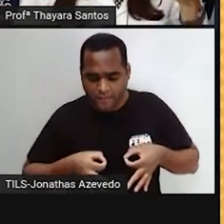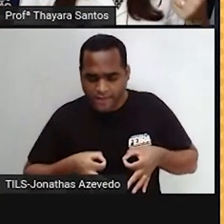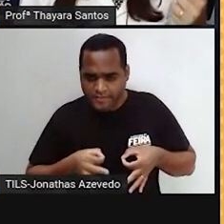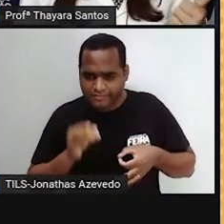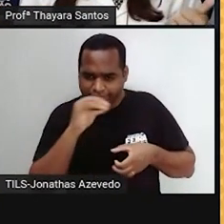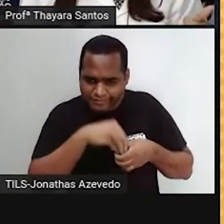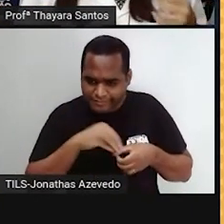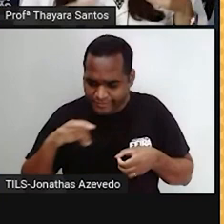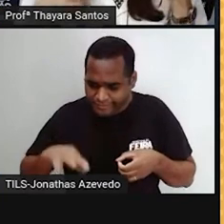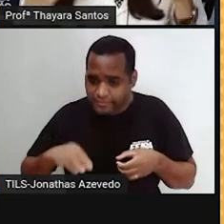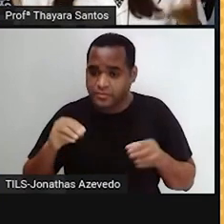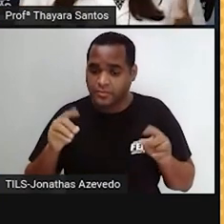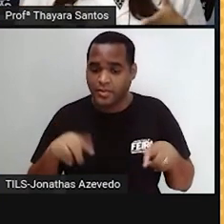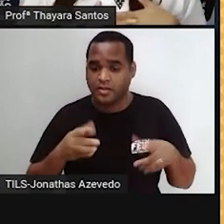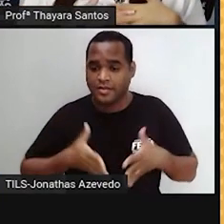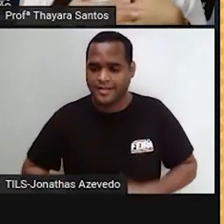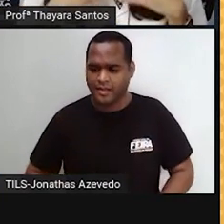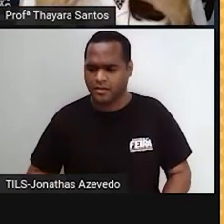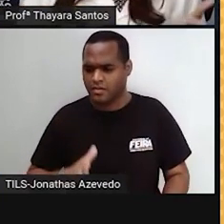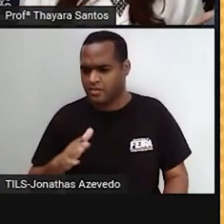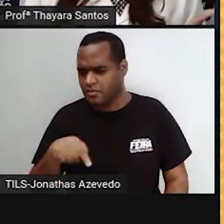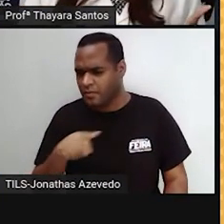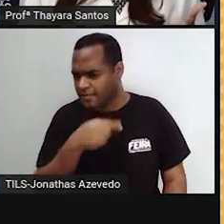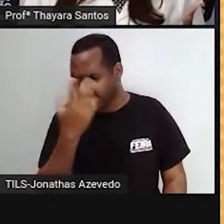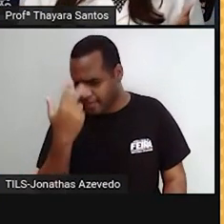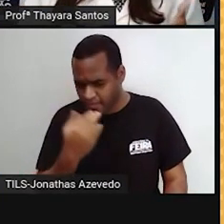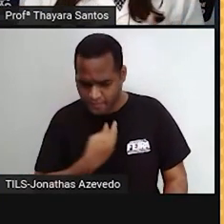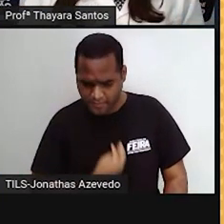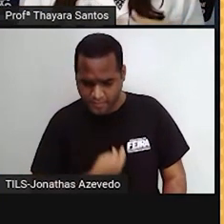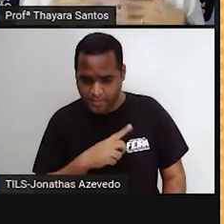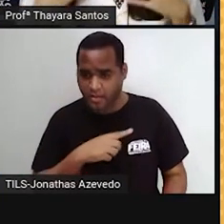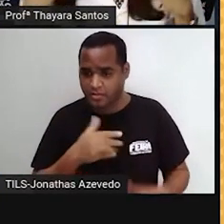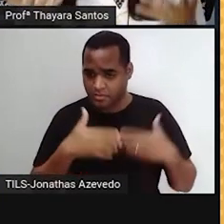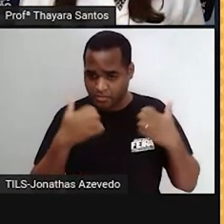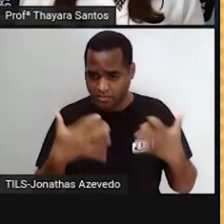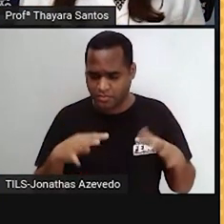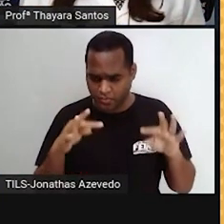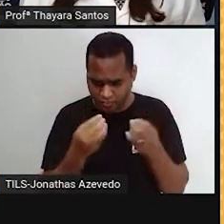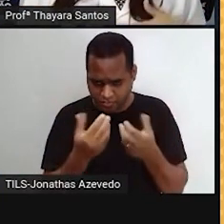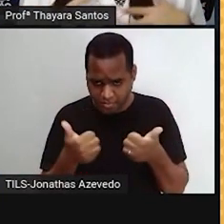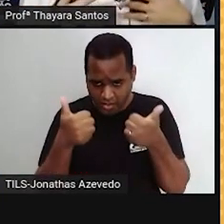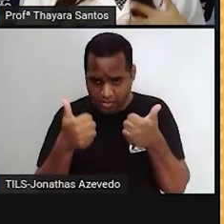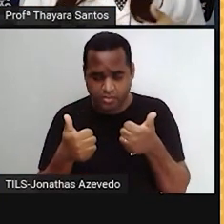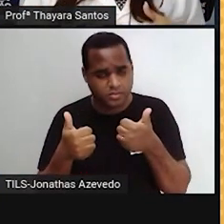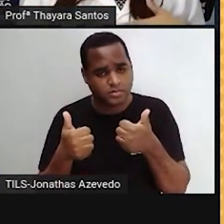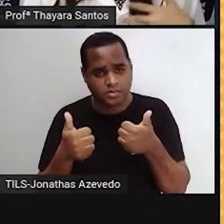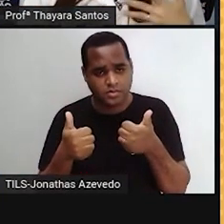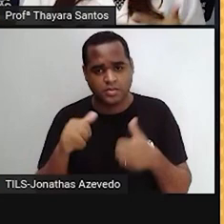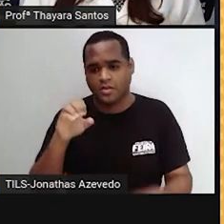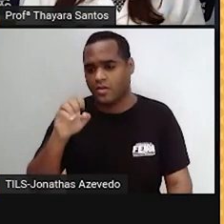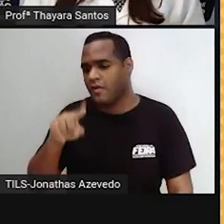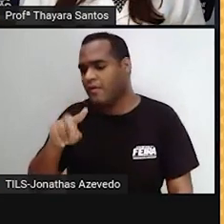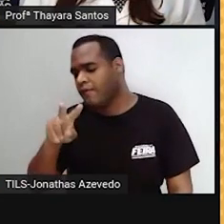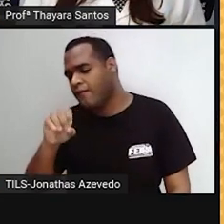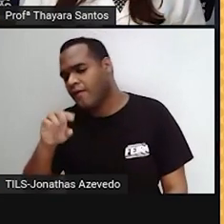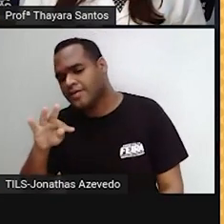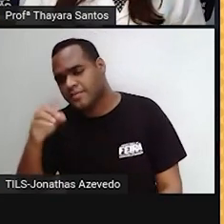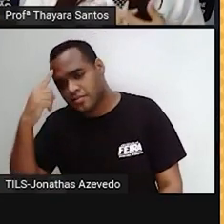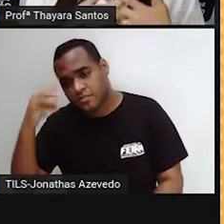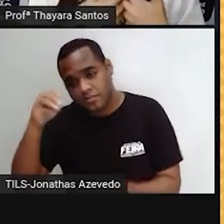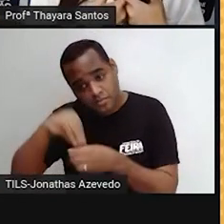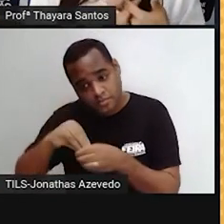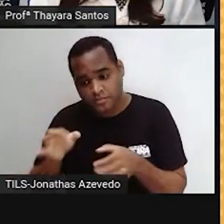quando a gente nasce, quer dizer que esses ovócitos já estão prontos para serem fecundados? Não. Os ovócitos só estão prontos para serem